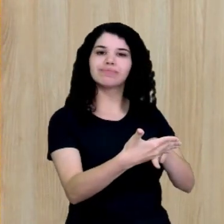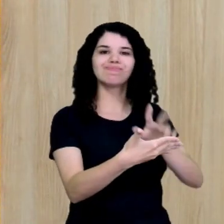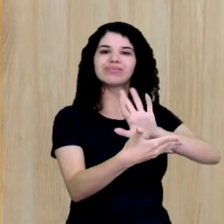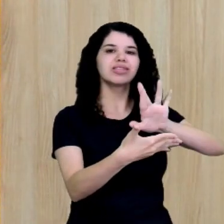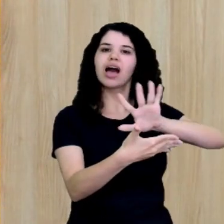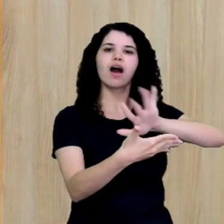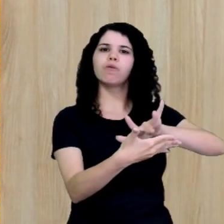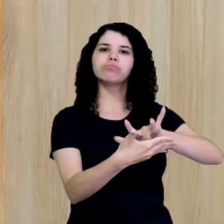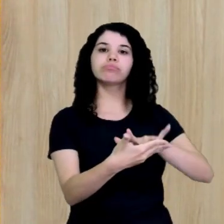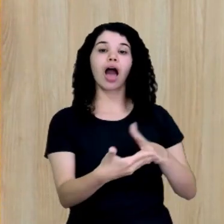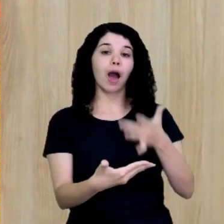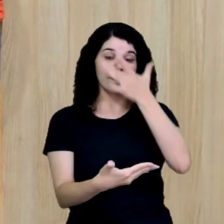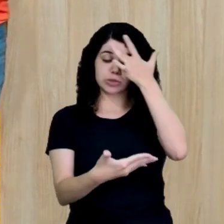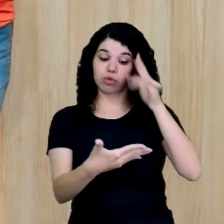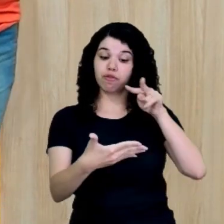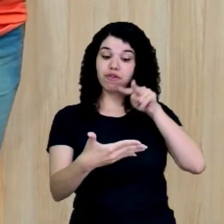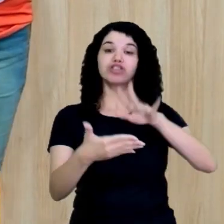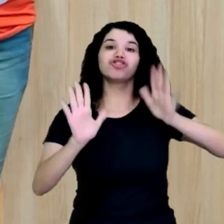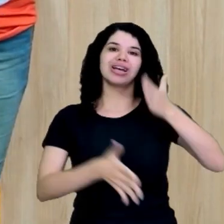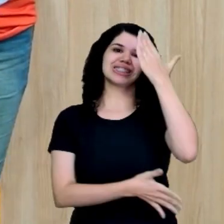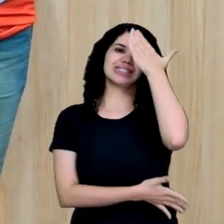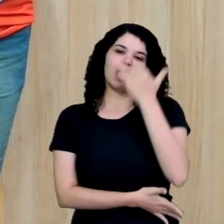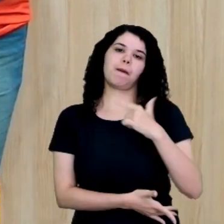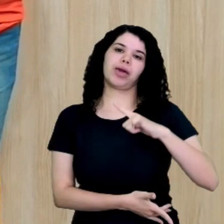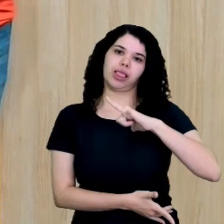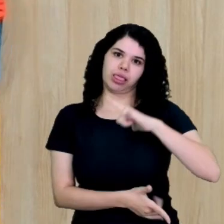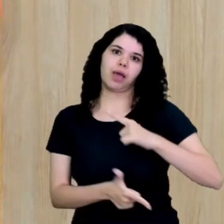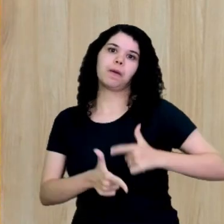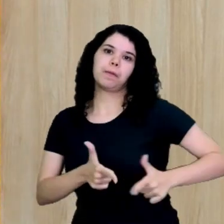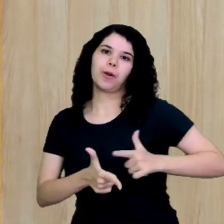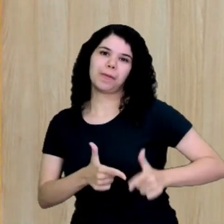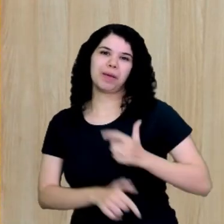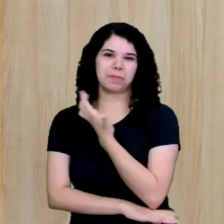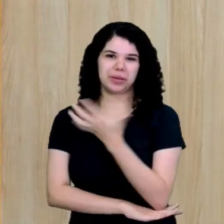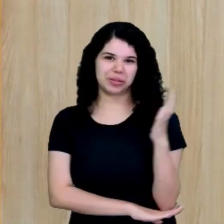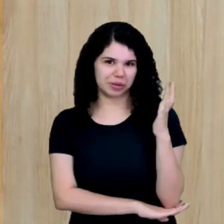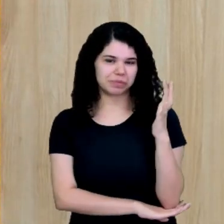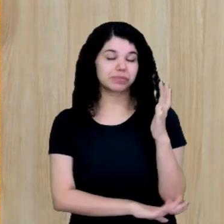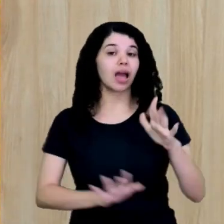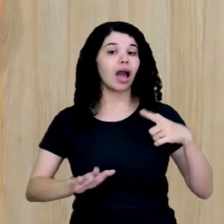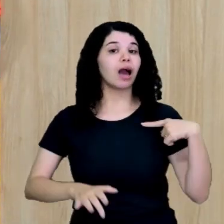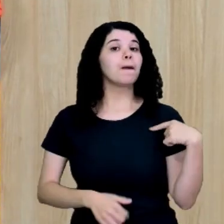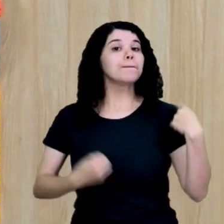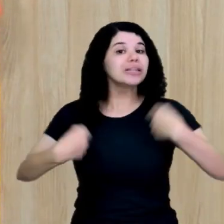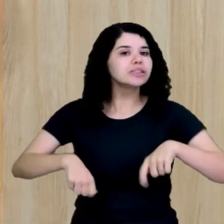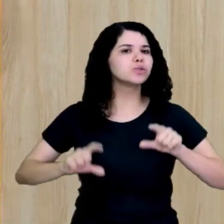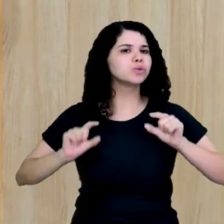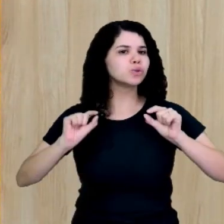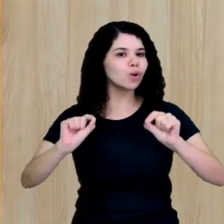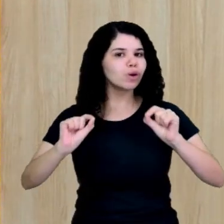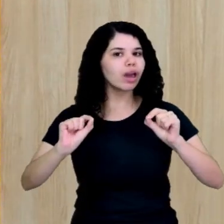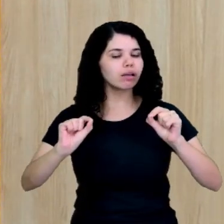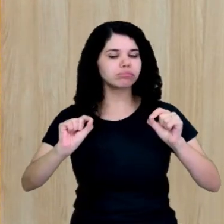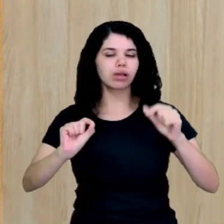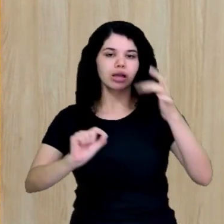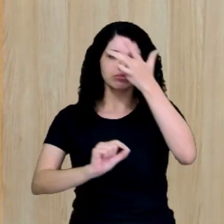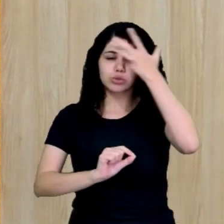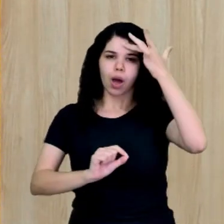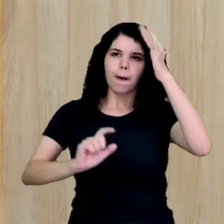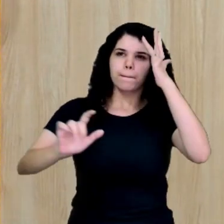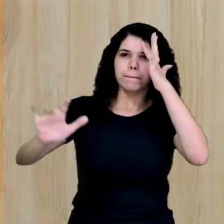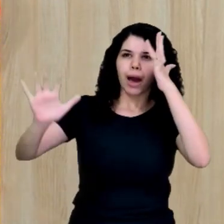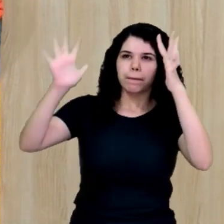convencer o leitor, já está convencido de que existe um problema ambiental. O que precisa ser feita é uma reflexão